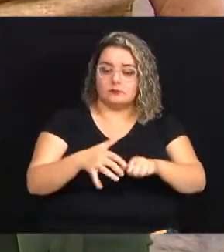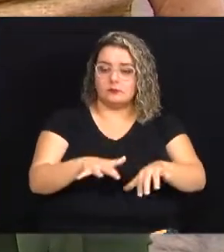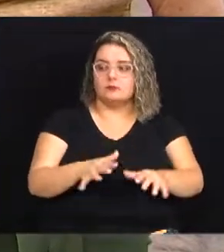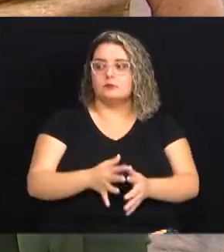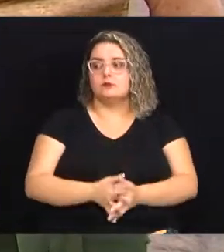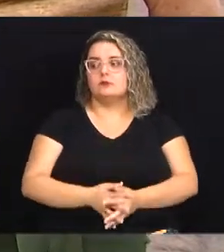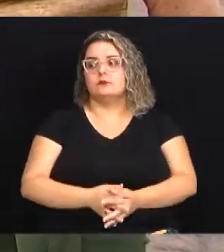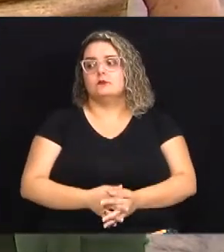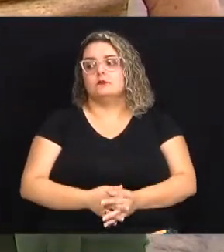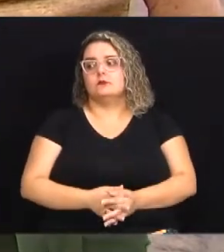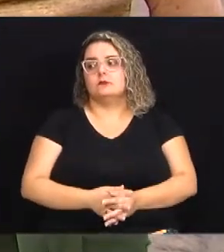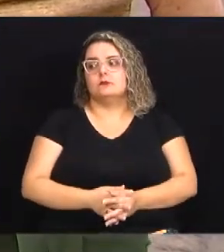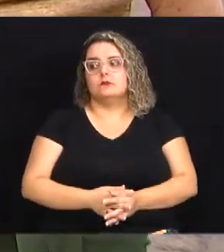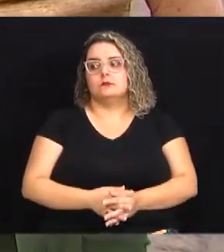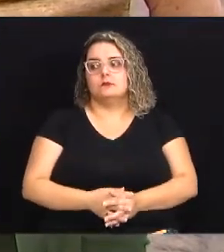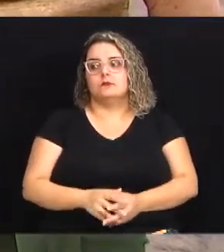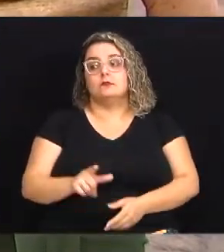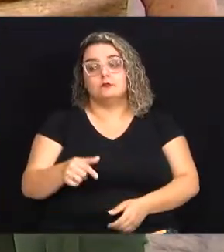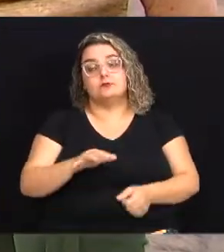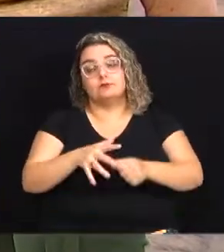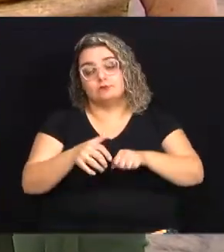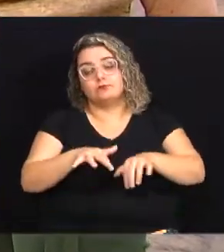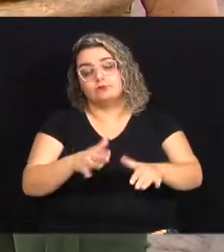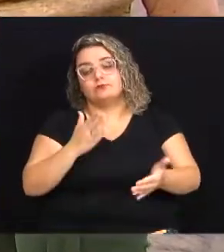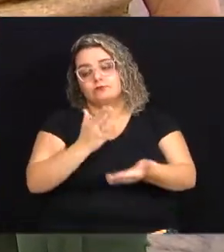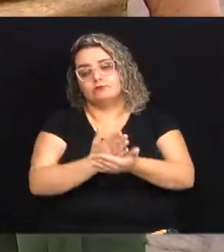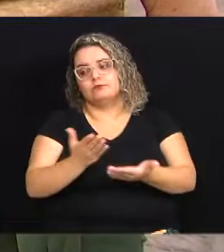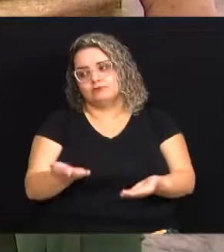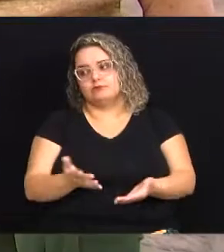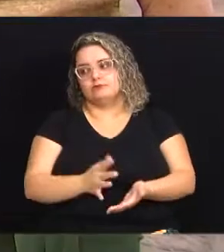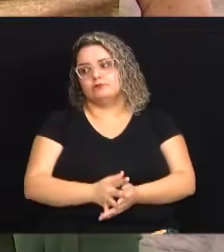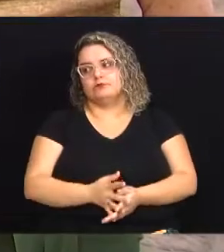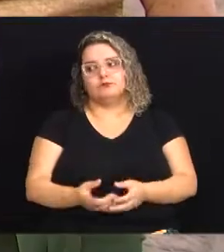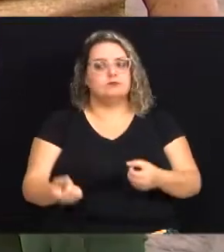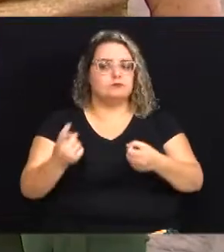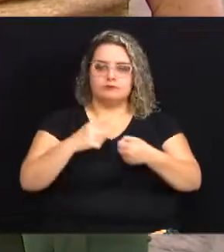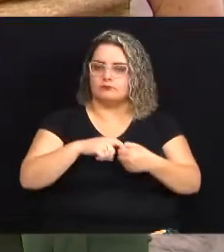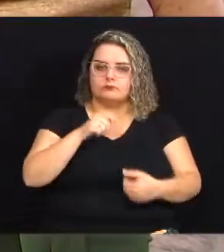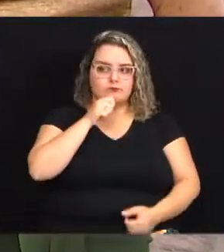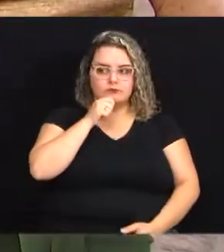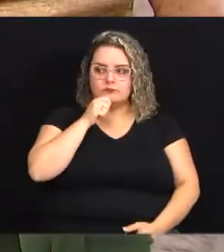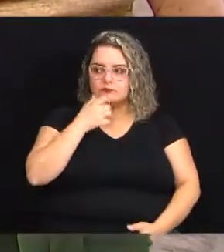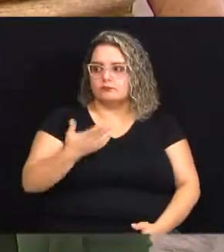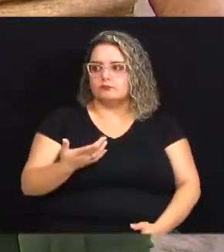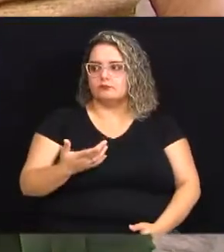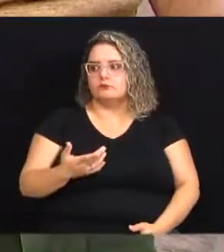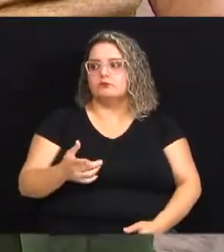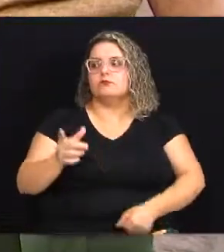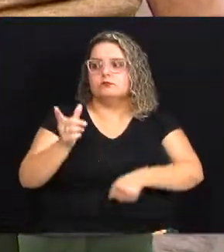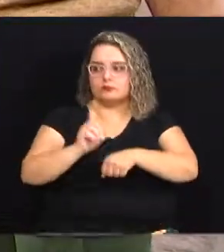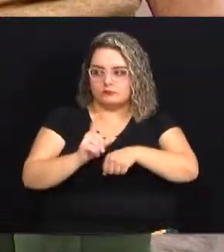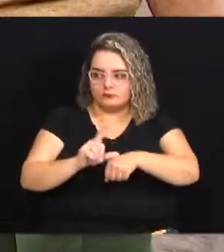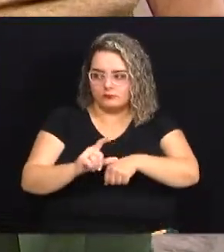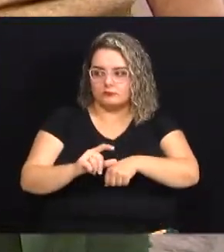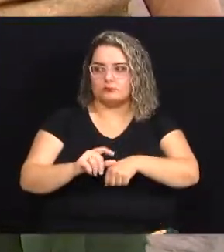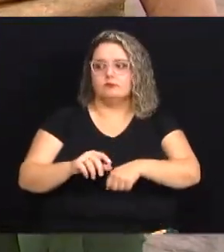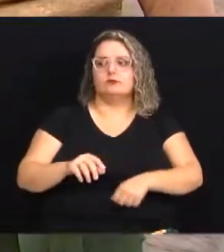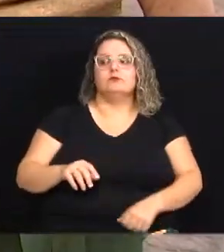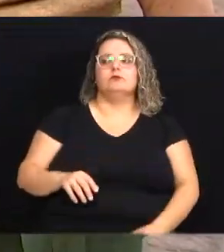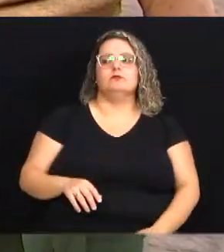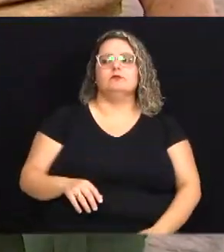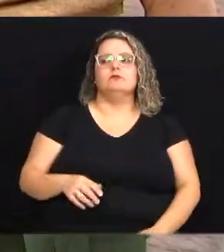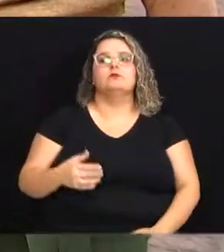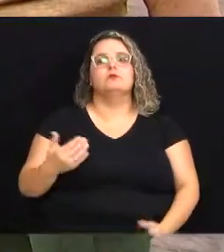pandemia sim depois a pandemia aí eu parei e aí eu não voltei eu estou na loja do Espaço Pura Arte